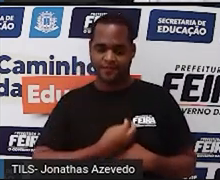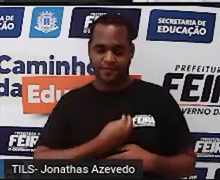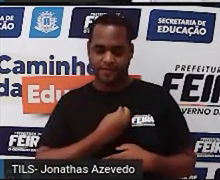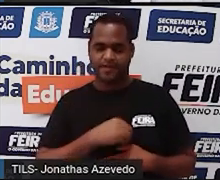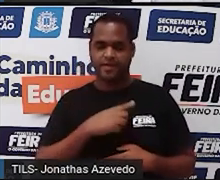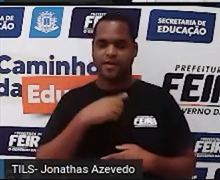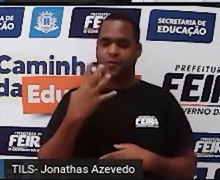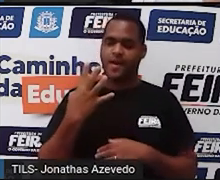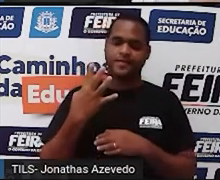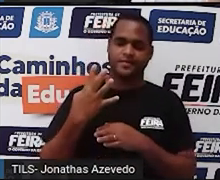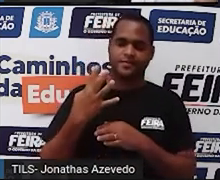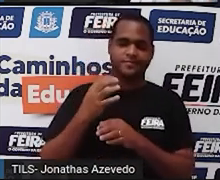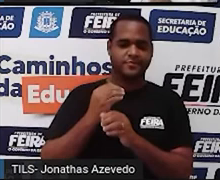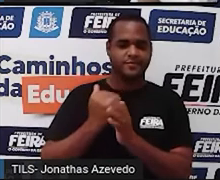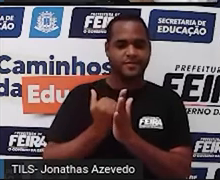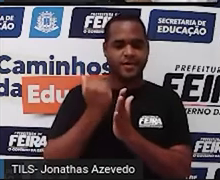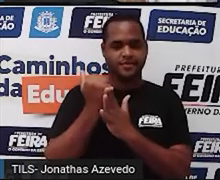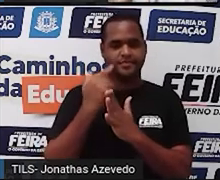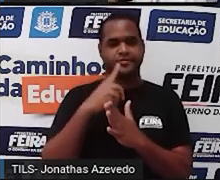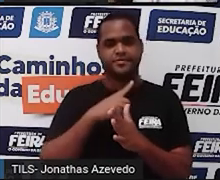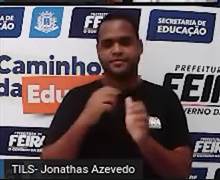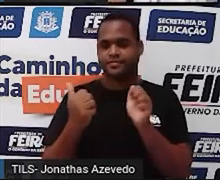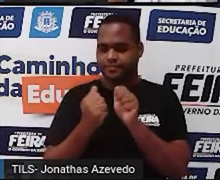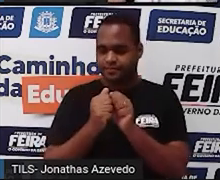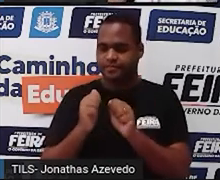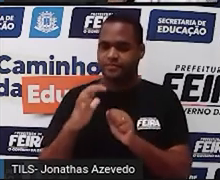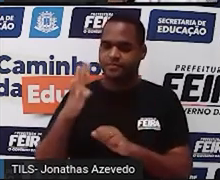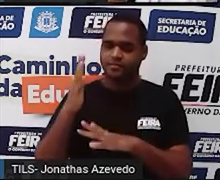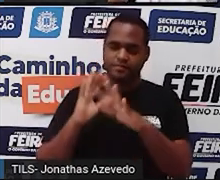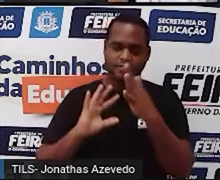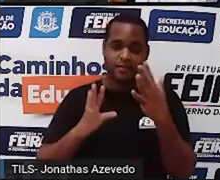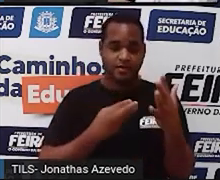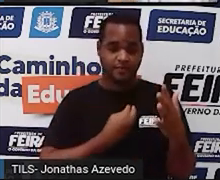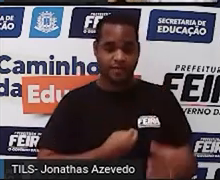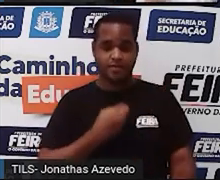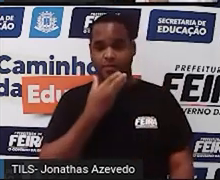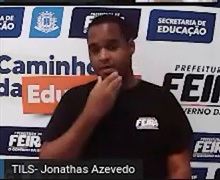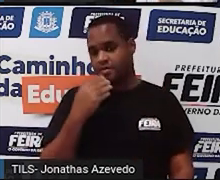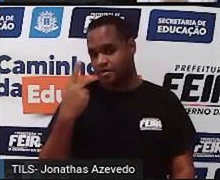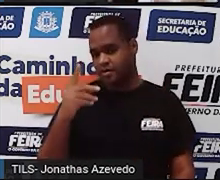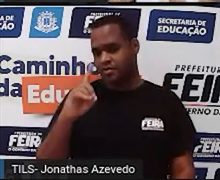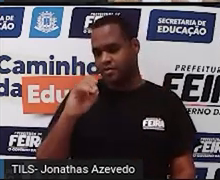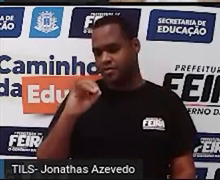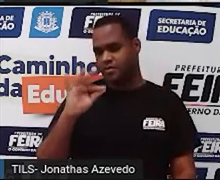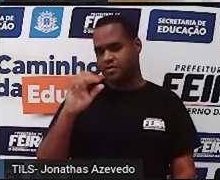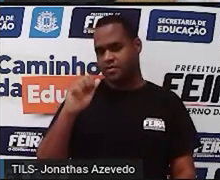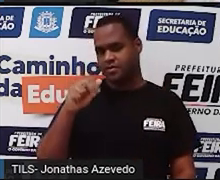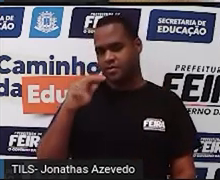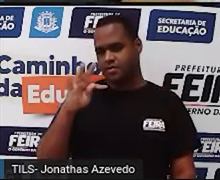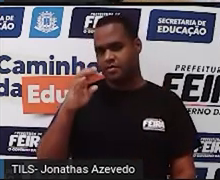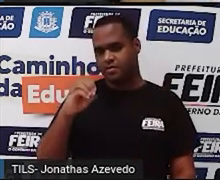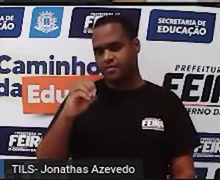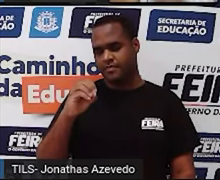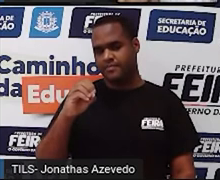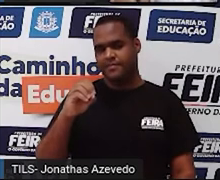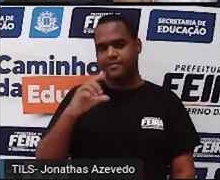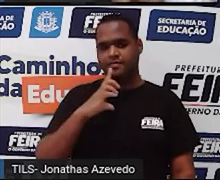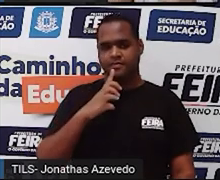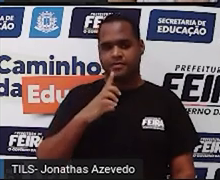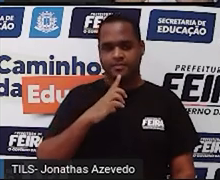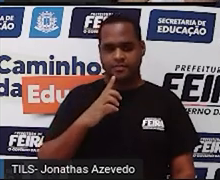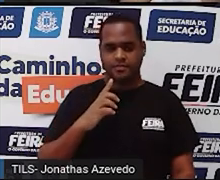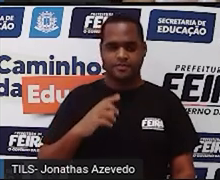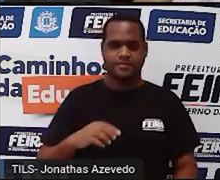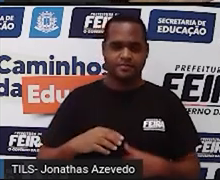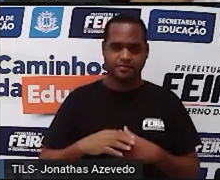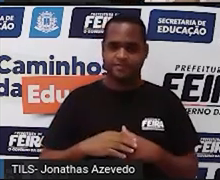Então, juntando todos esses momentos da vida de Diofanto vai ter que ser igual à idade que ele morreu, vai ter